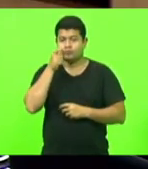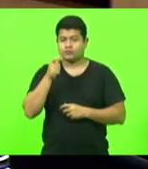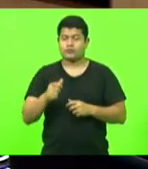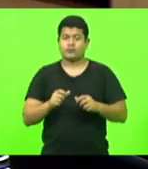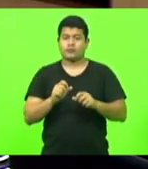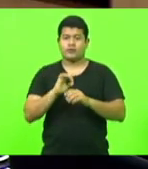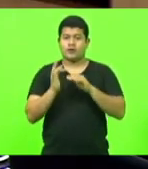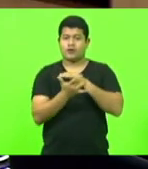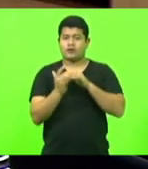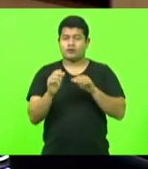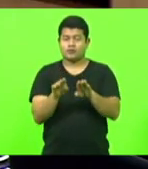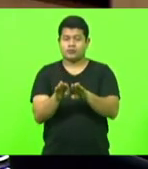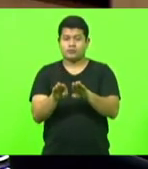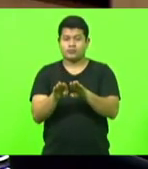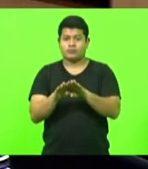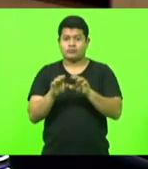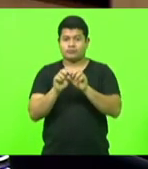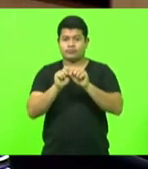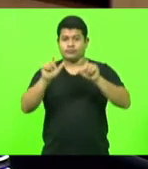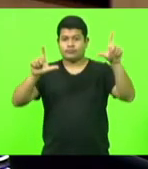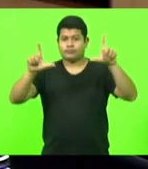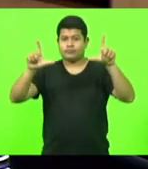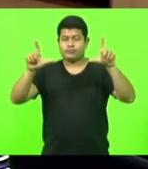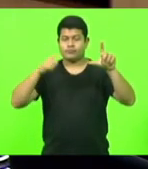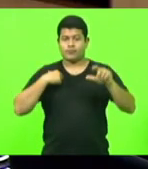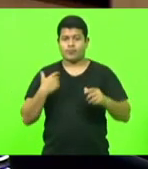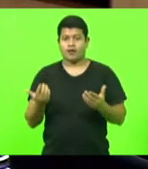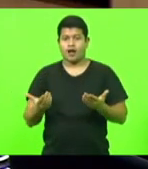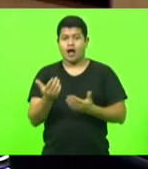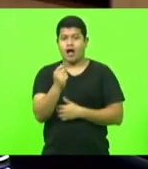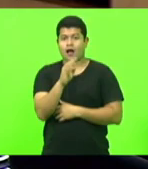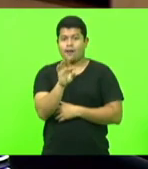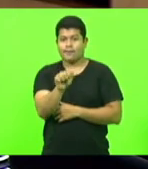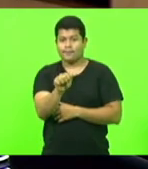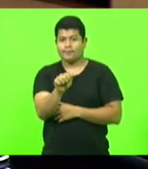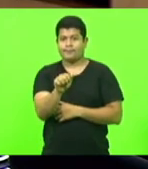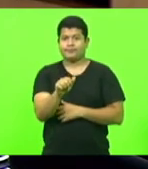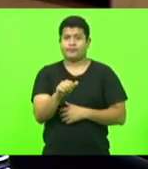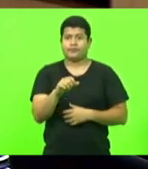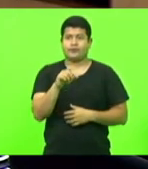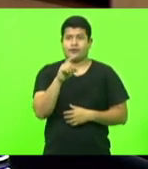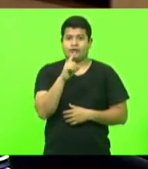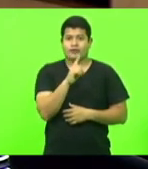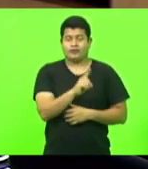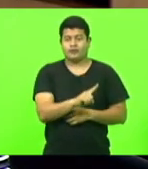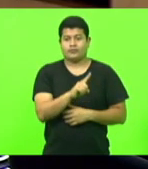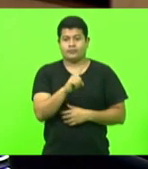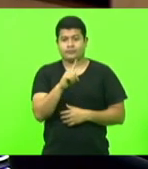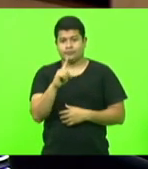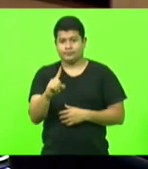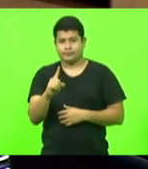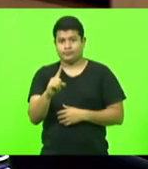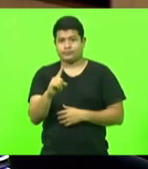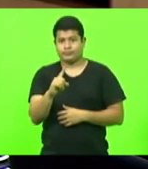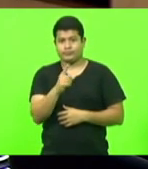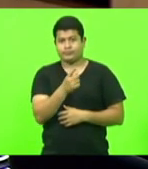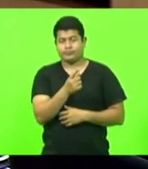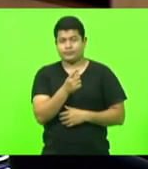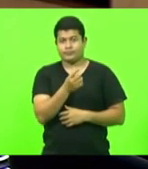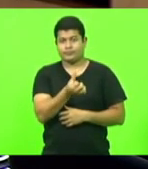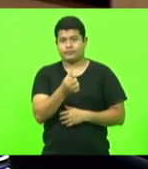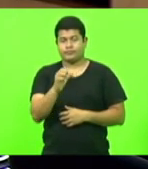redes sociais pela TVA. Ata da 10ª Sessão Ordinária da 3ª Sessão